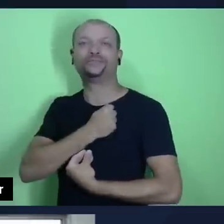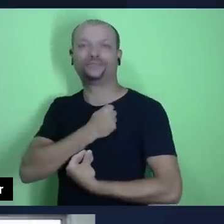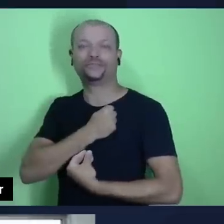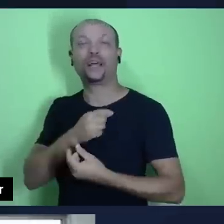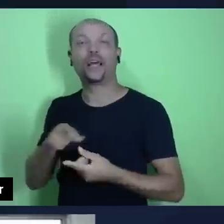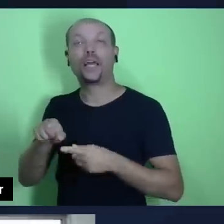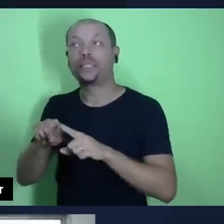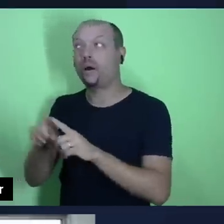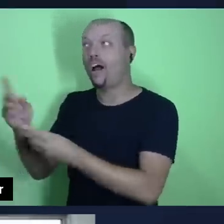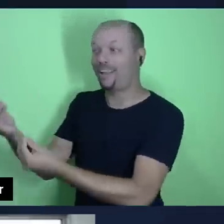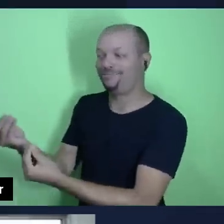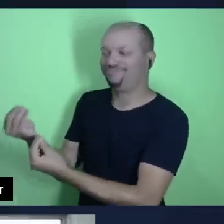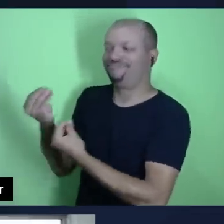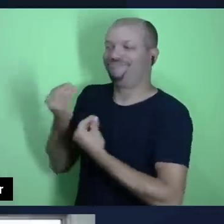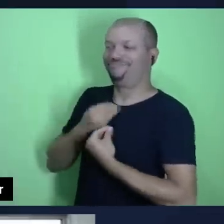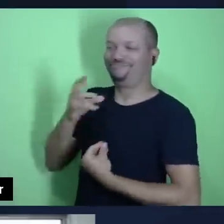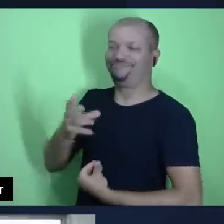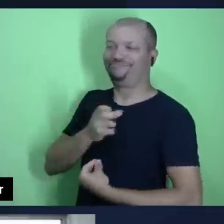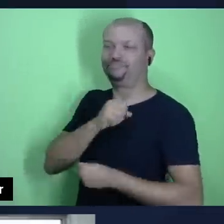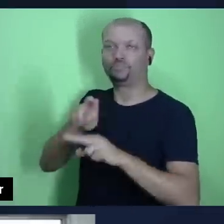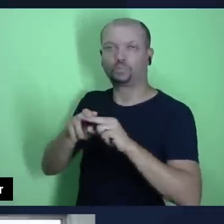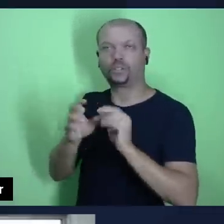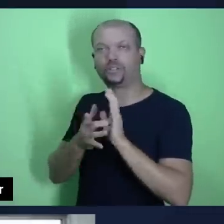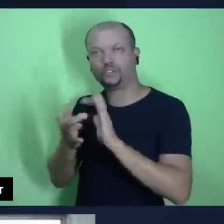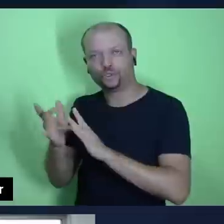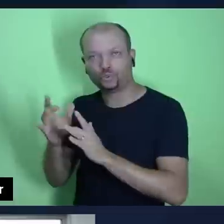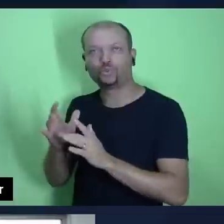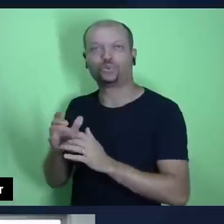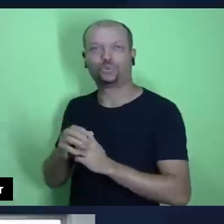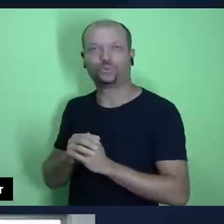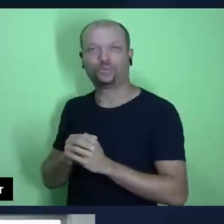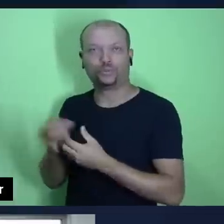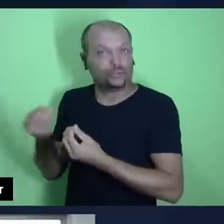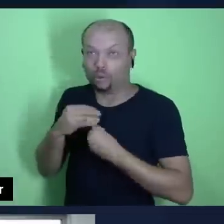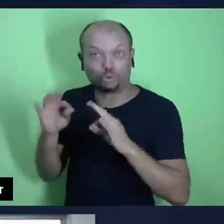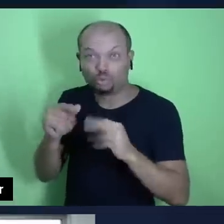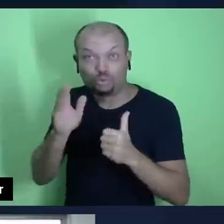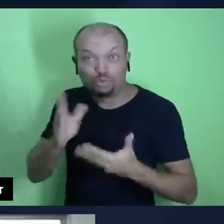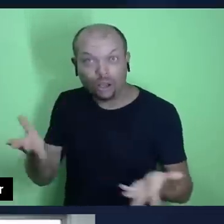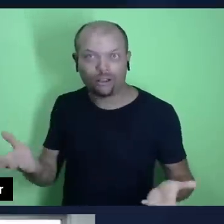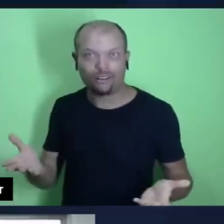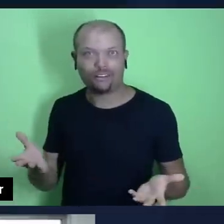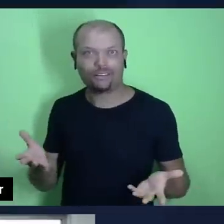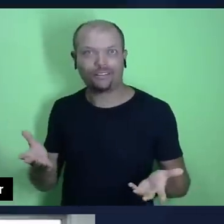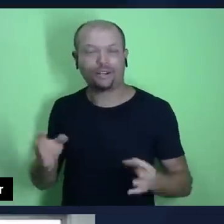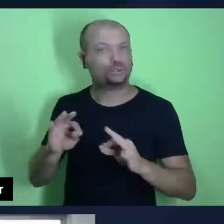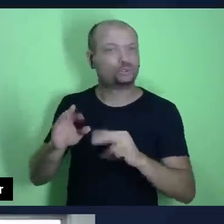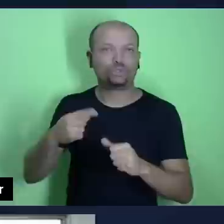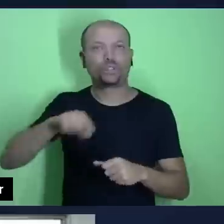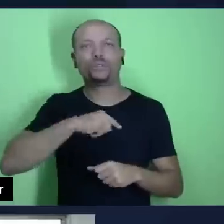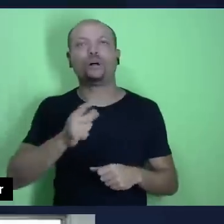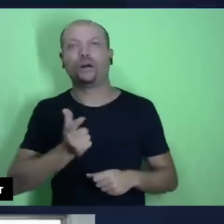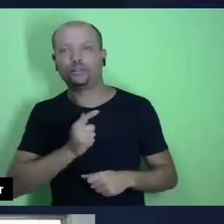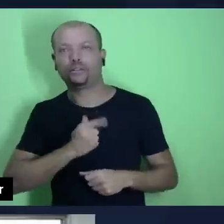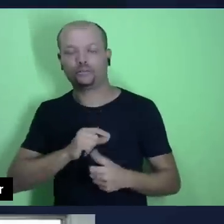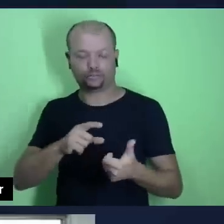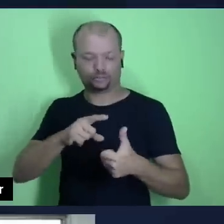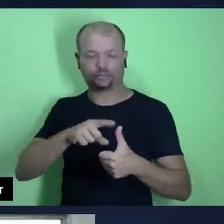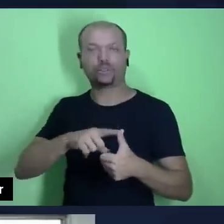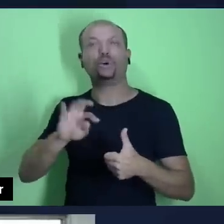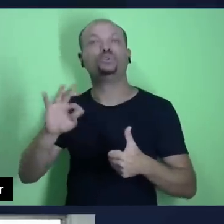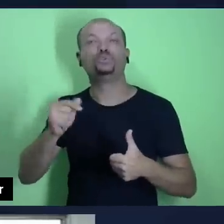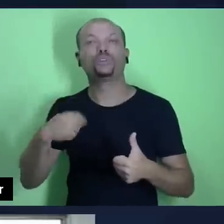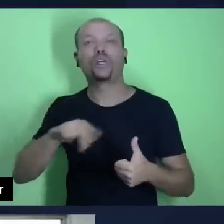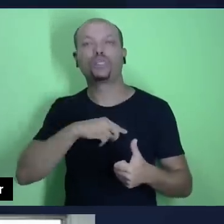nos dar a salvação em Jesus Cristo, ele já nos deu tudo. Então, tudo que temos, tudo que somos, é